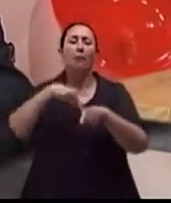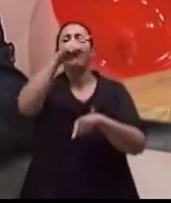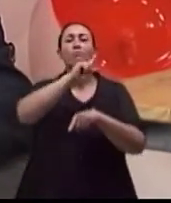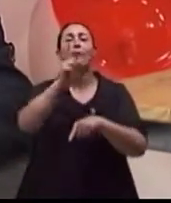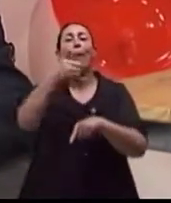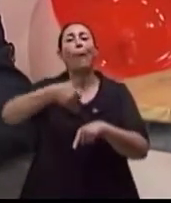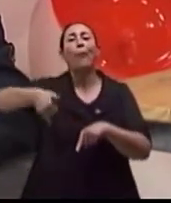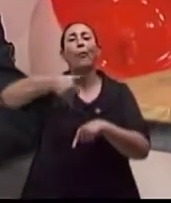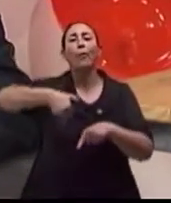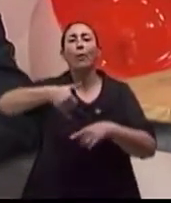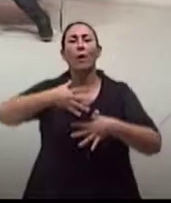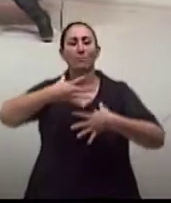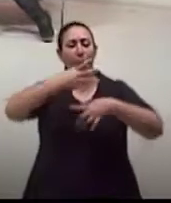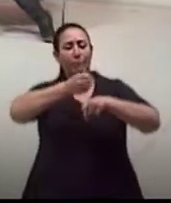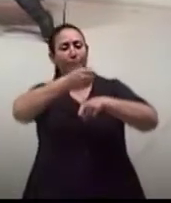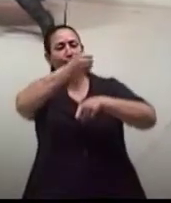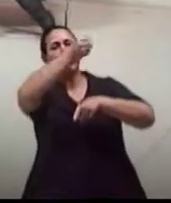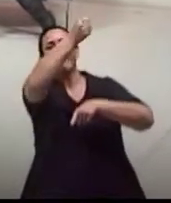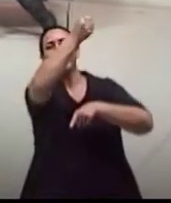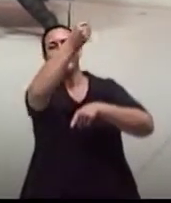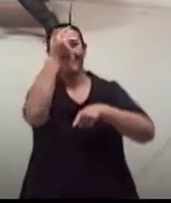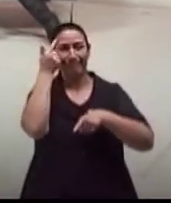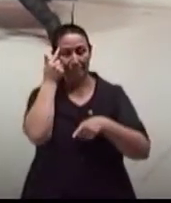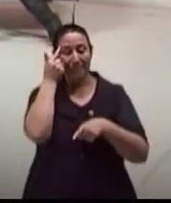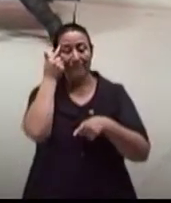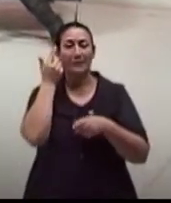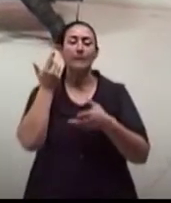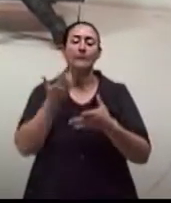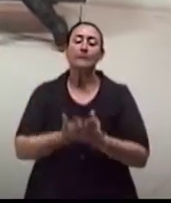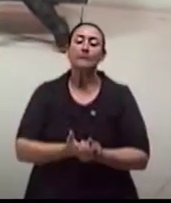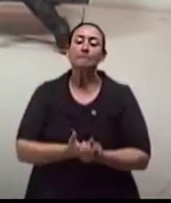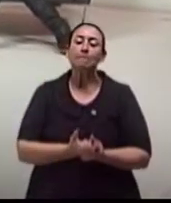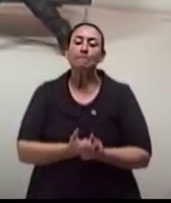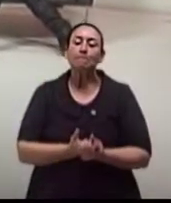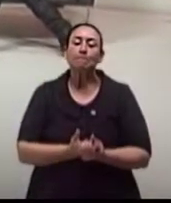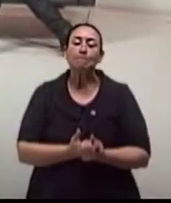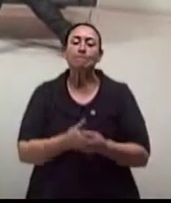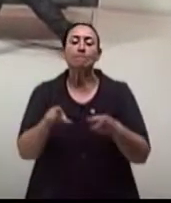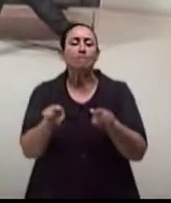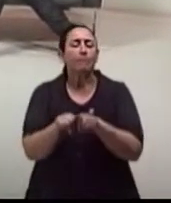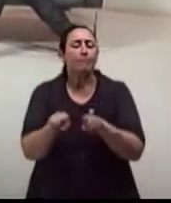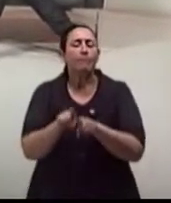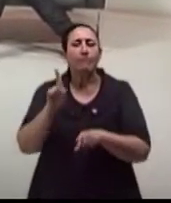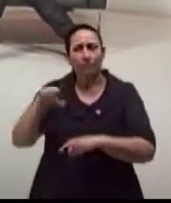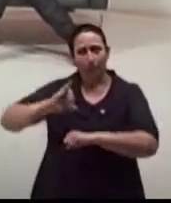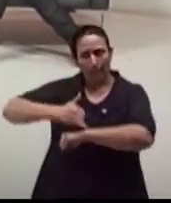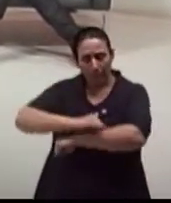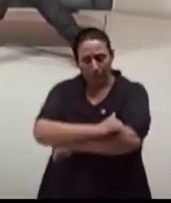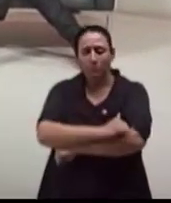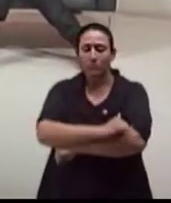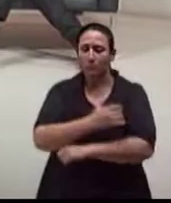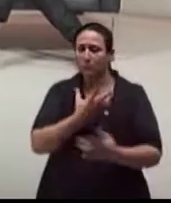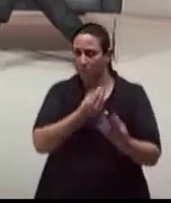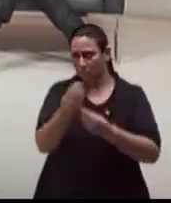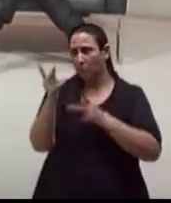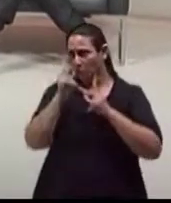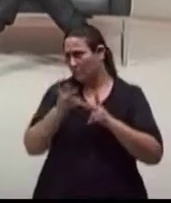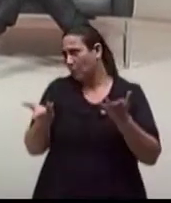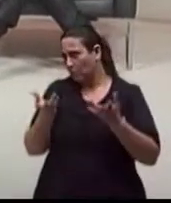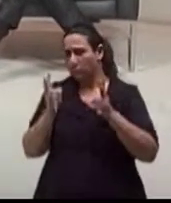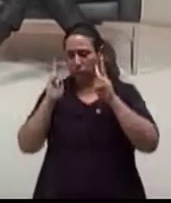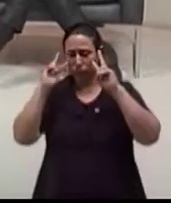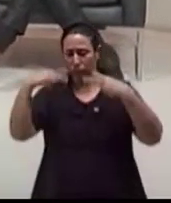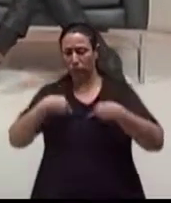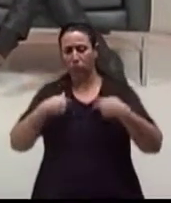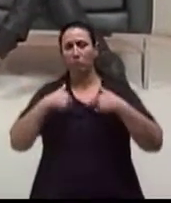à ereção. O que que a gente vê? Que sobrepeso e obesidade, muito mais ainda, só faz mal para o organismo